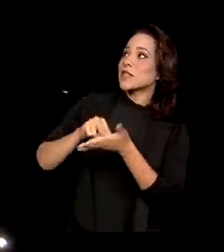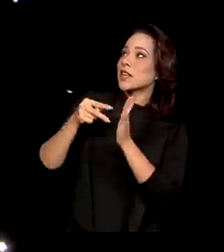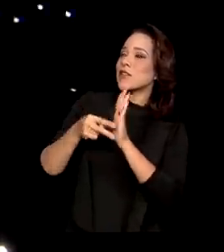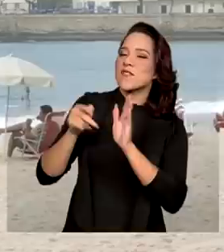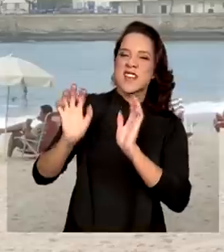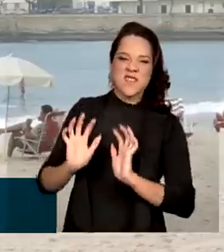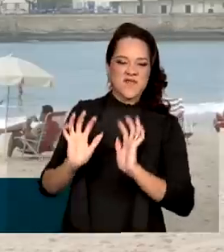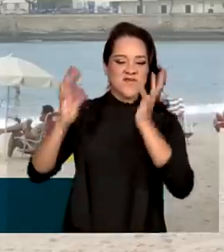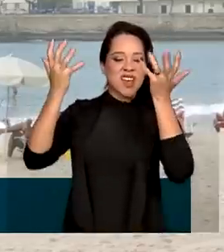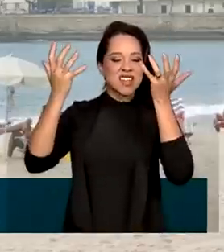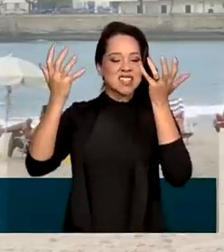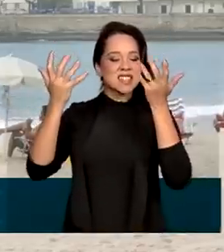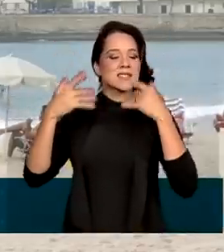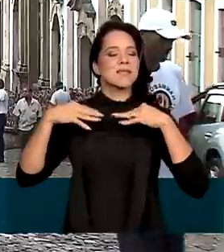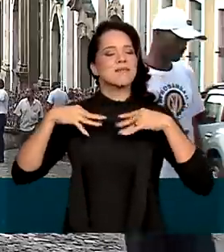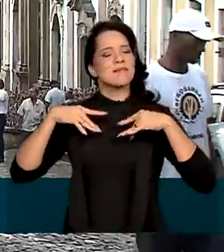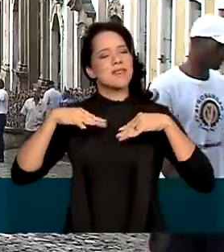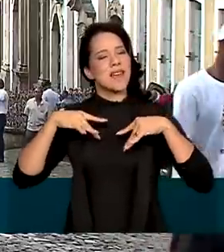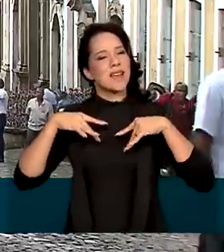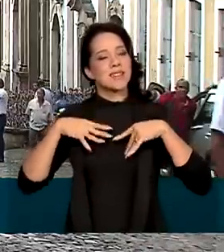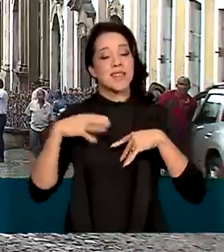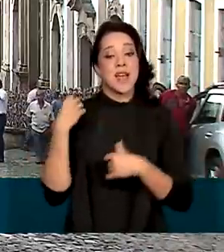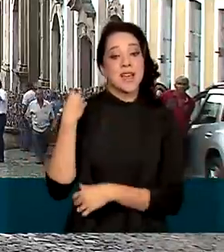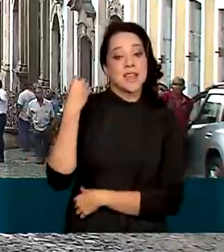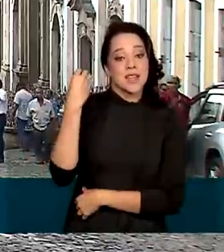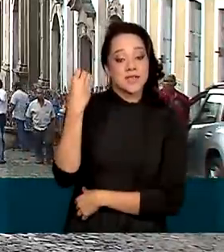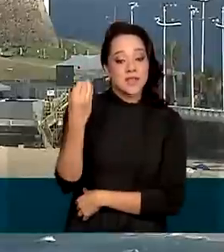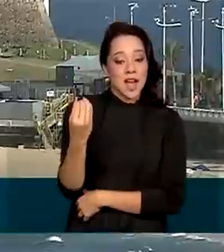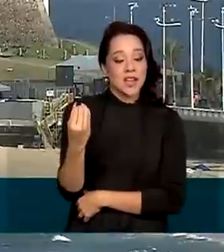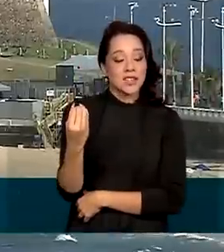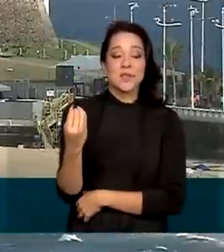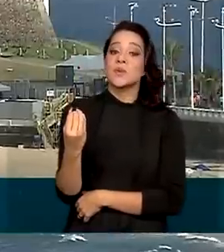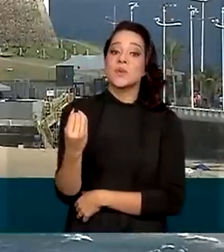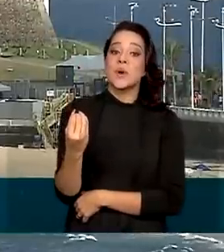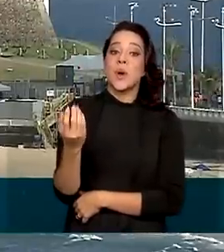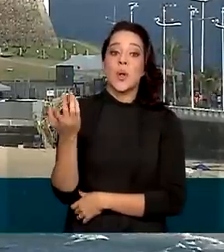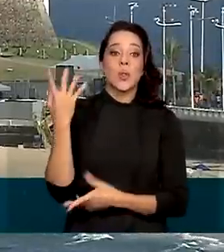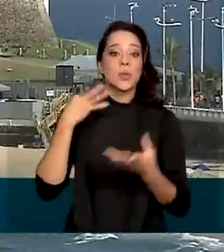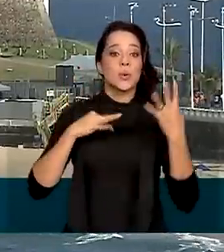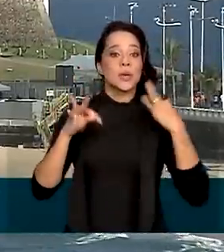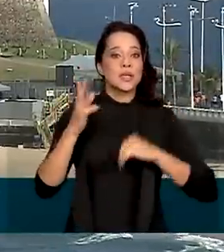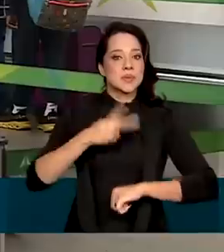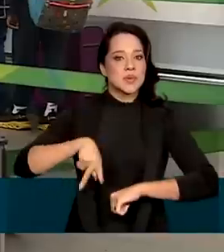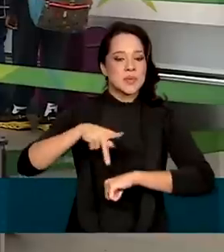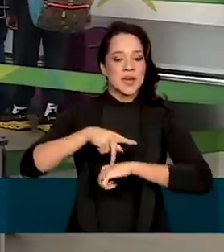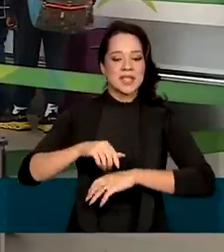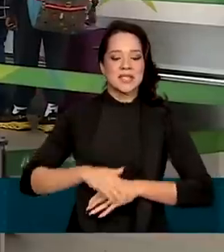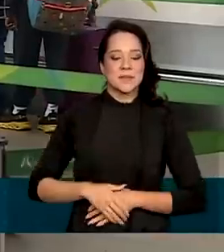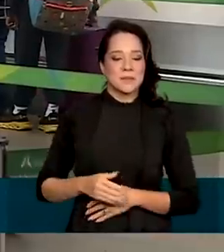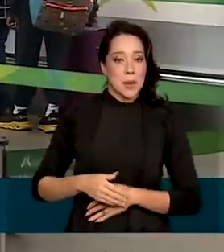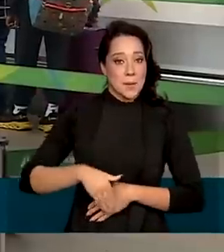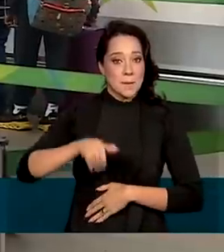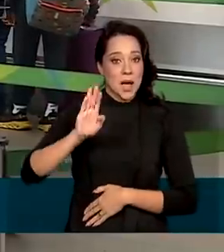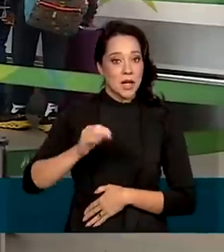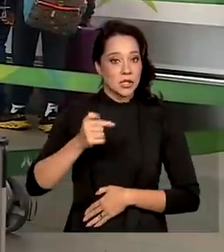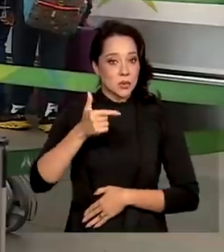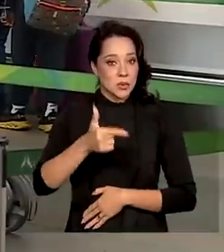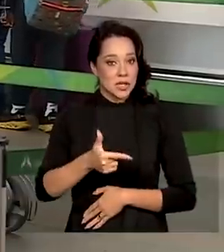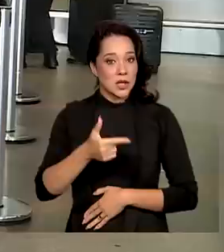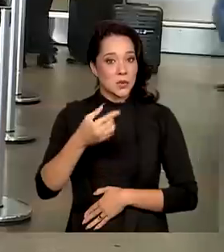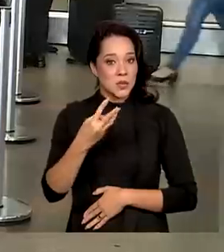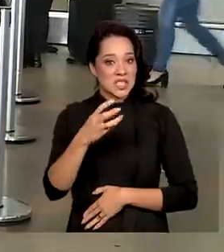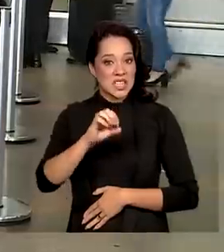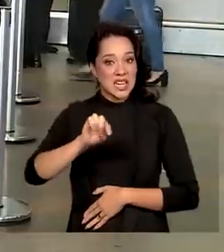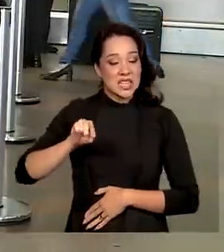de festas e férias. E as viagens prometem aquecer o turismo no país. Mais de 230